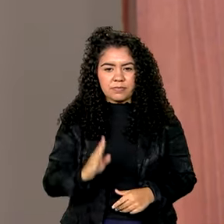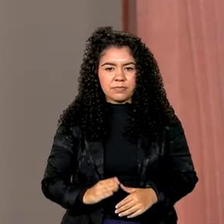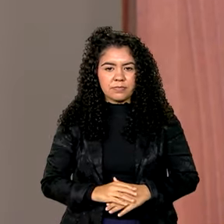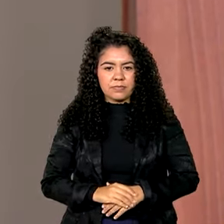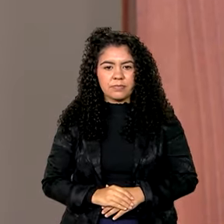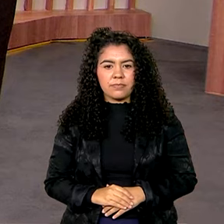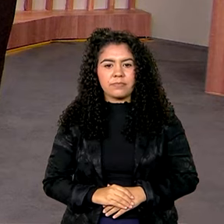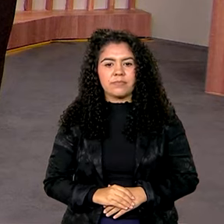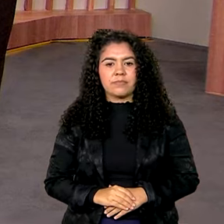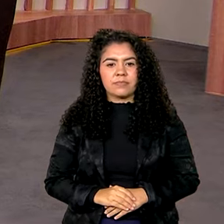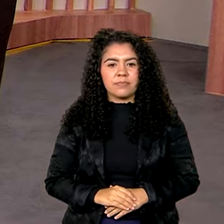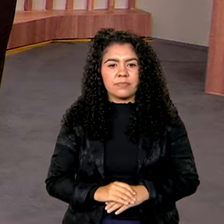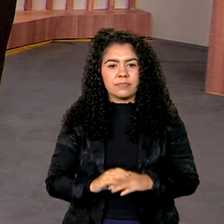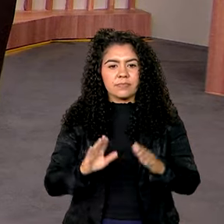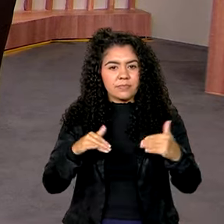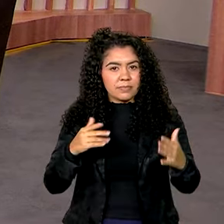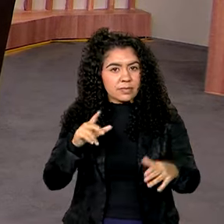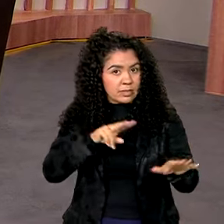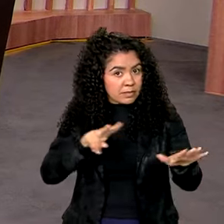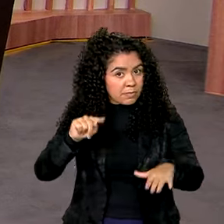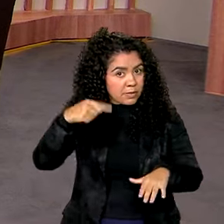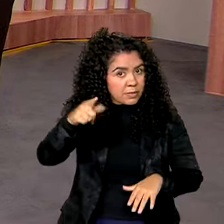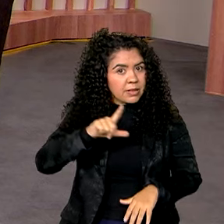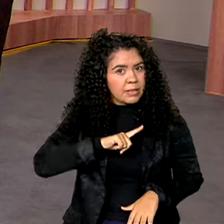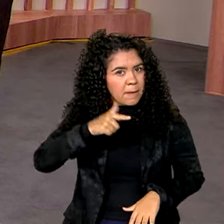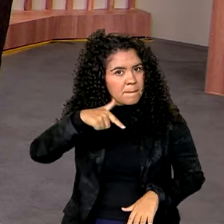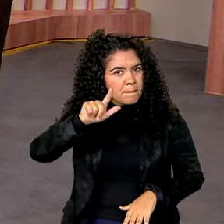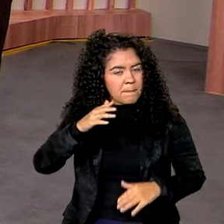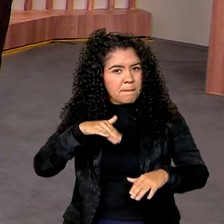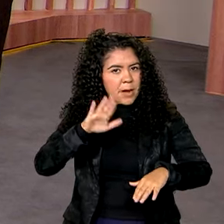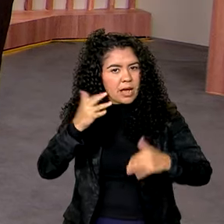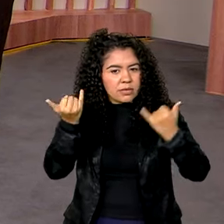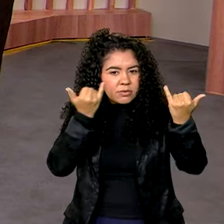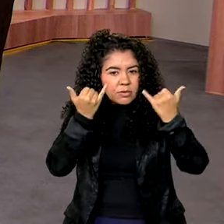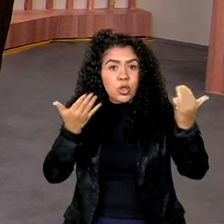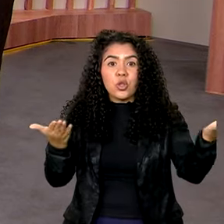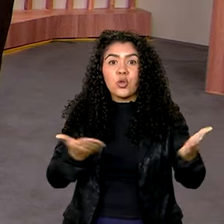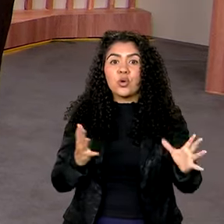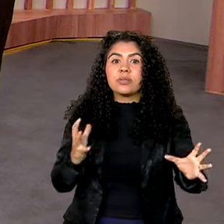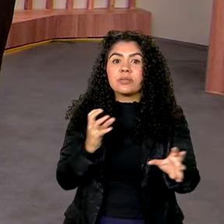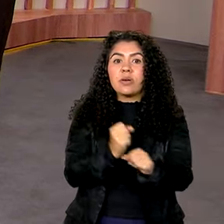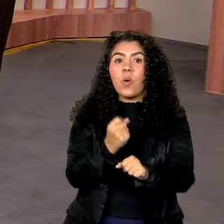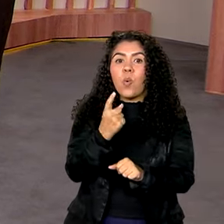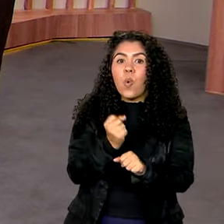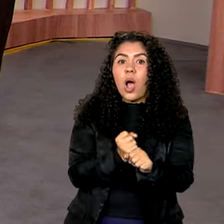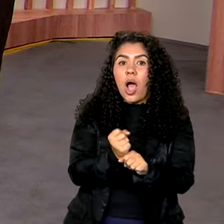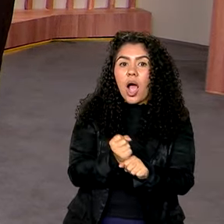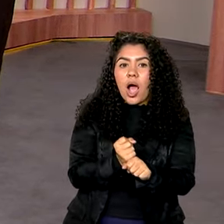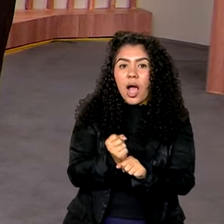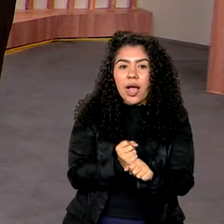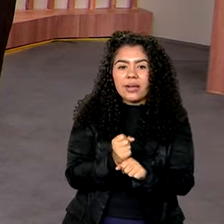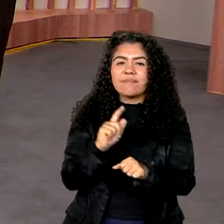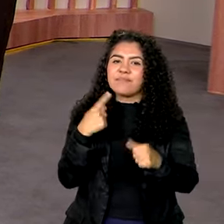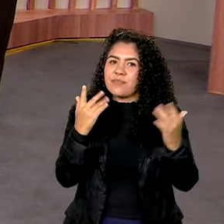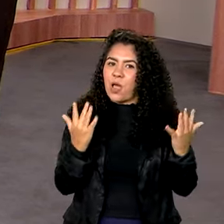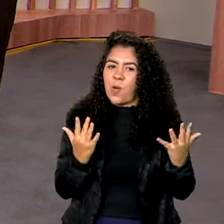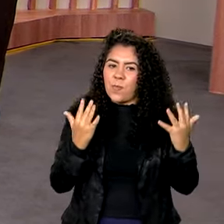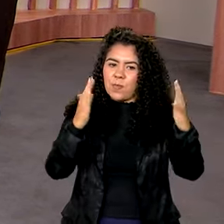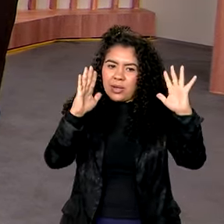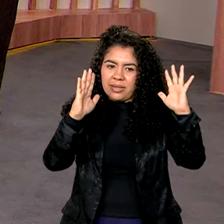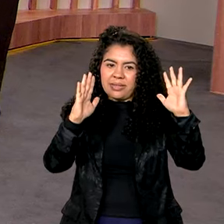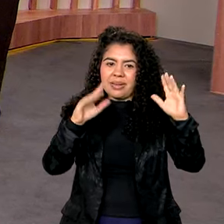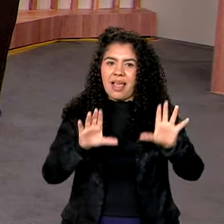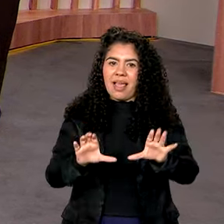Então é isso, Carilho. Semana que vem tem mais. Semana que vem tem mais. E hoje, Carol, a gente comemorou um ano de Bom Dia Ministro no ar. Então está todo mundo comemorando. Nossa, parabéns. Todos de